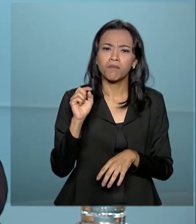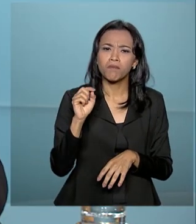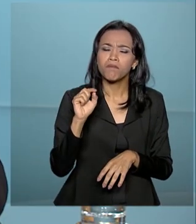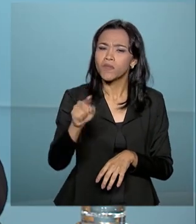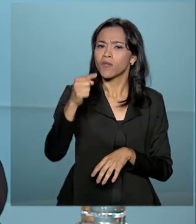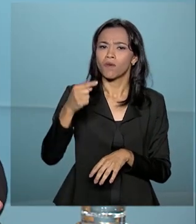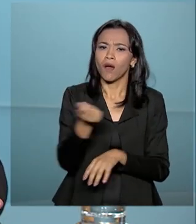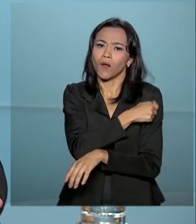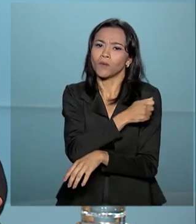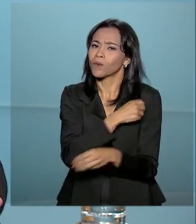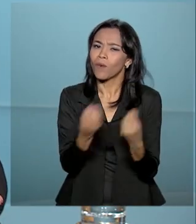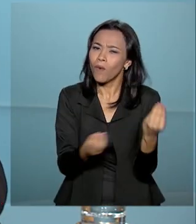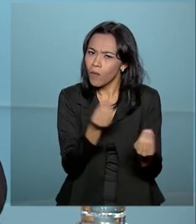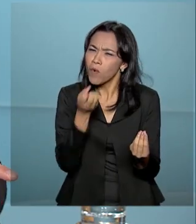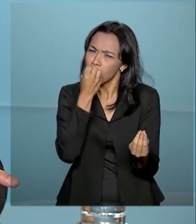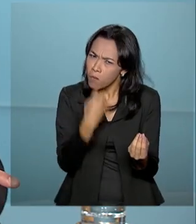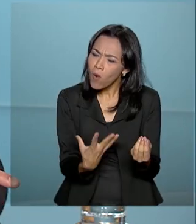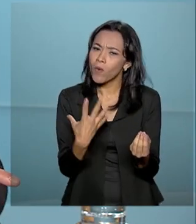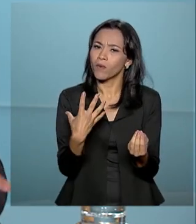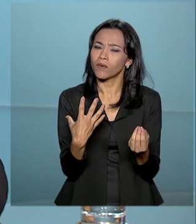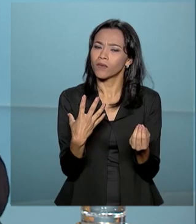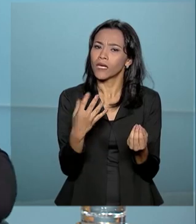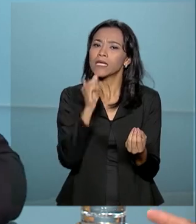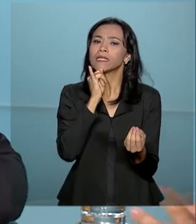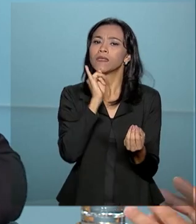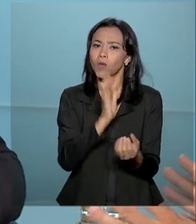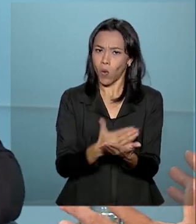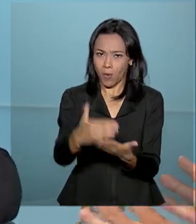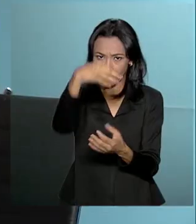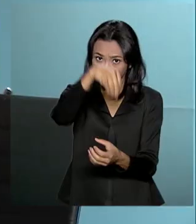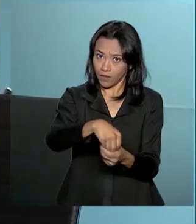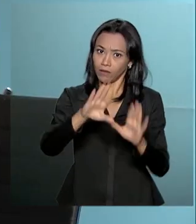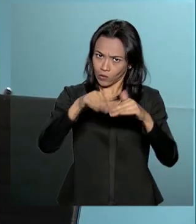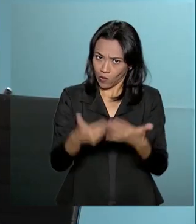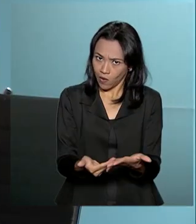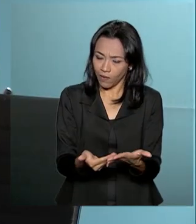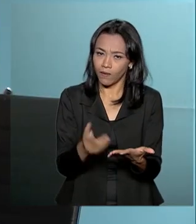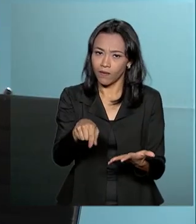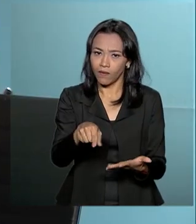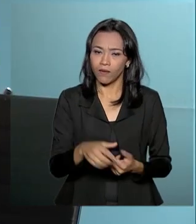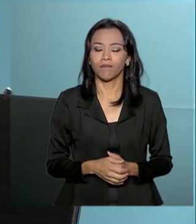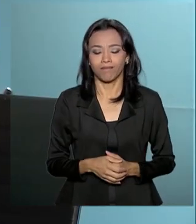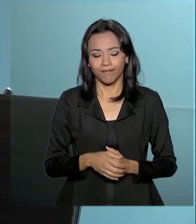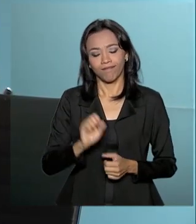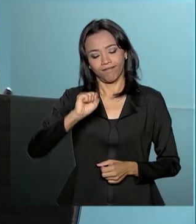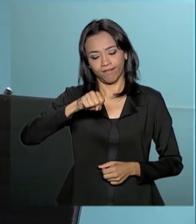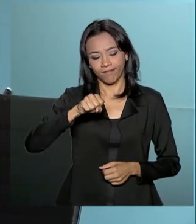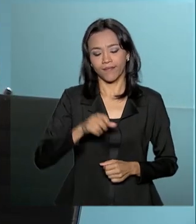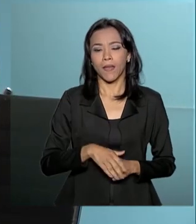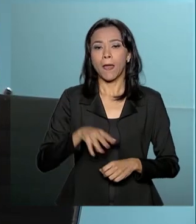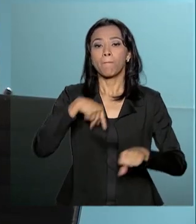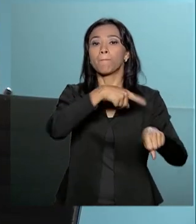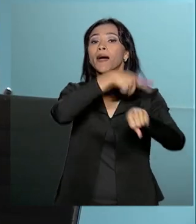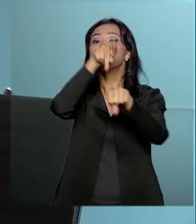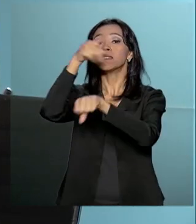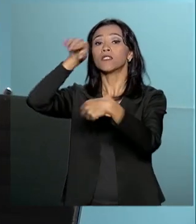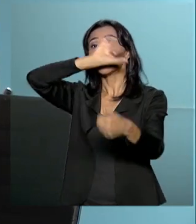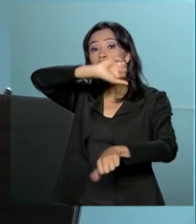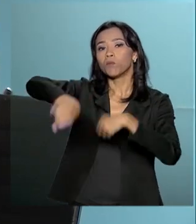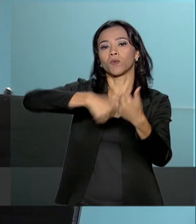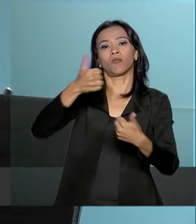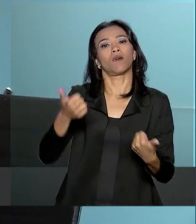com iniciativas dentro da sala de aula? Não há dúvida disso. Países que mudaram sua realidade,